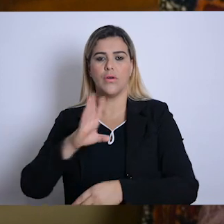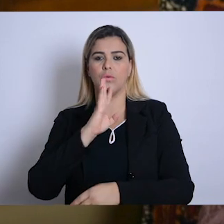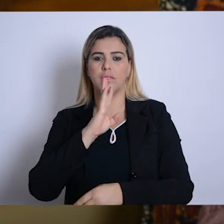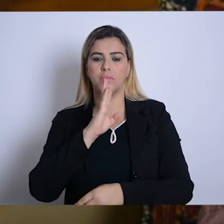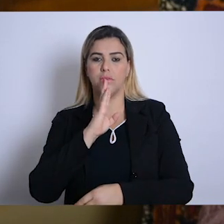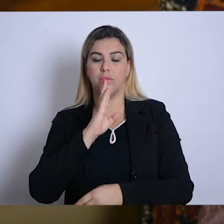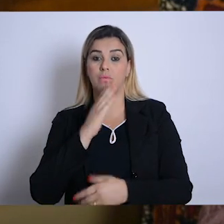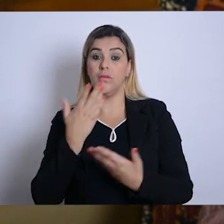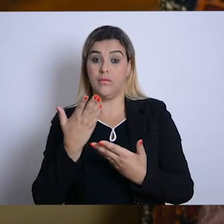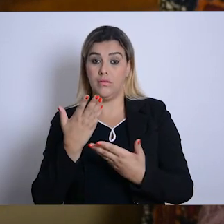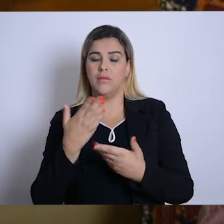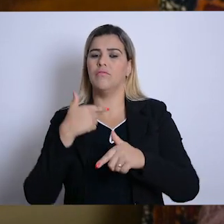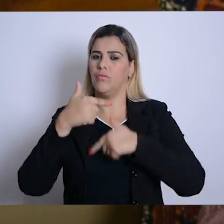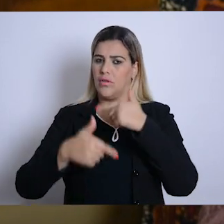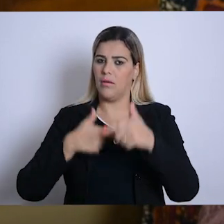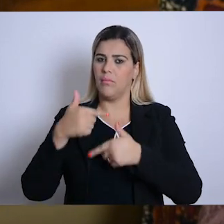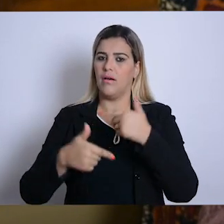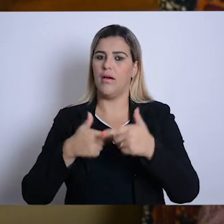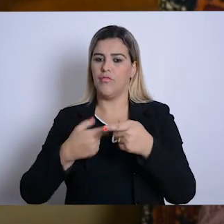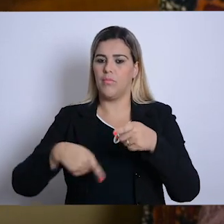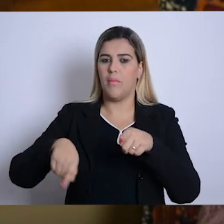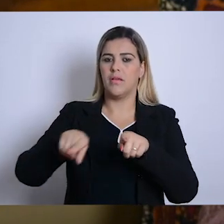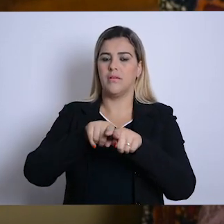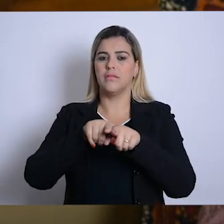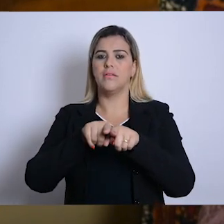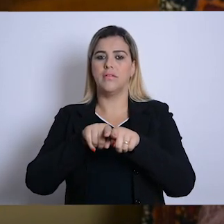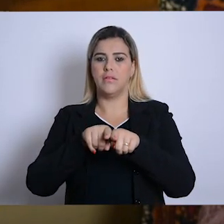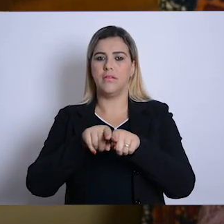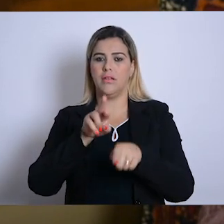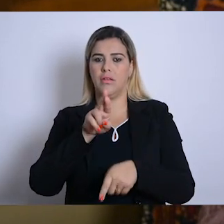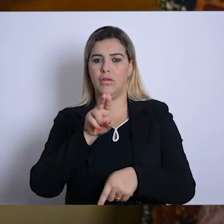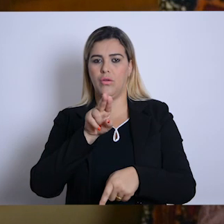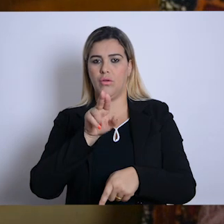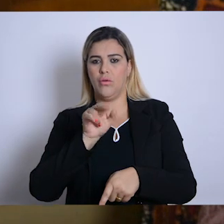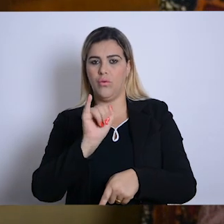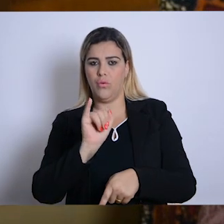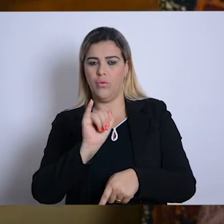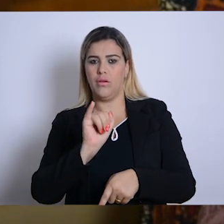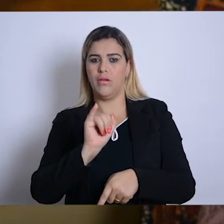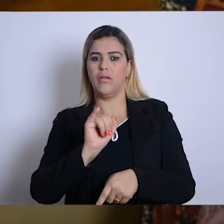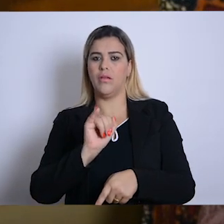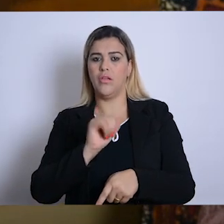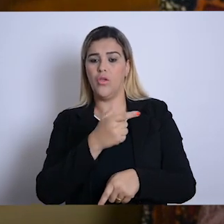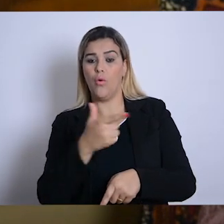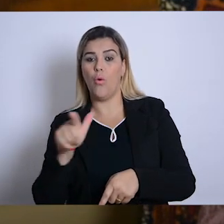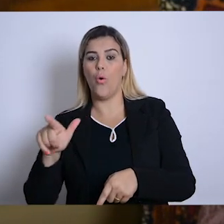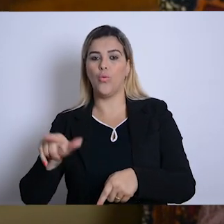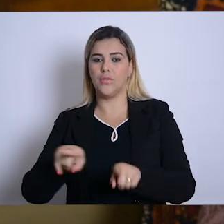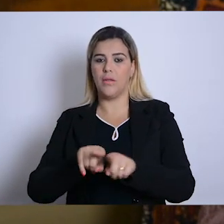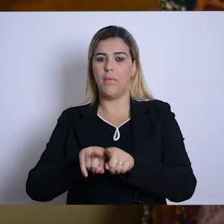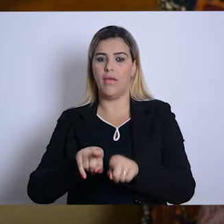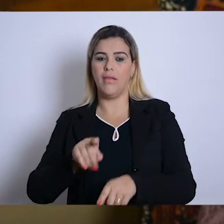conhecimentos. Isso foi um trabalho que a gente fez, uma parceria muito grande do Rui e mais alguns